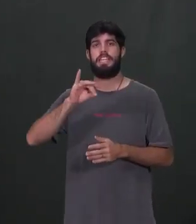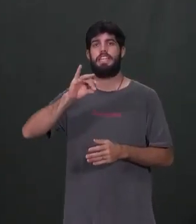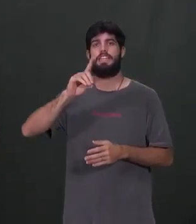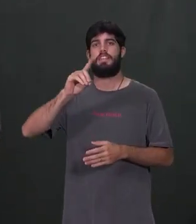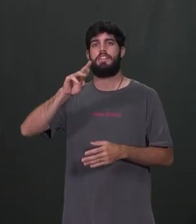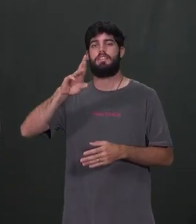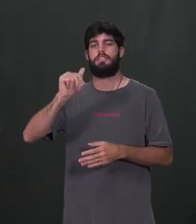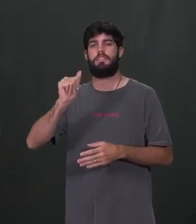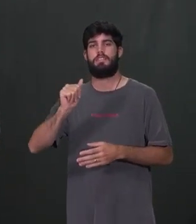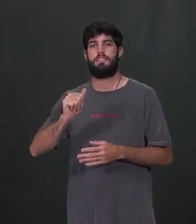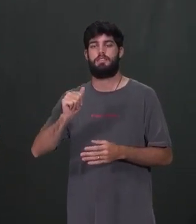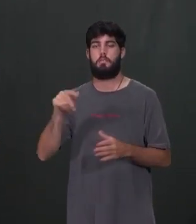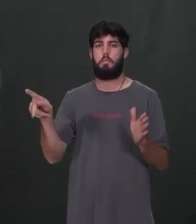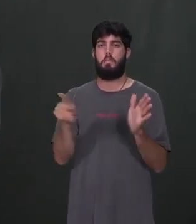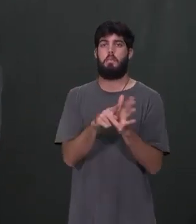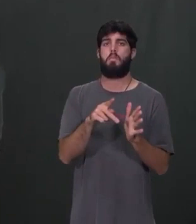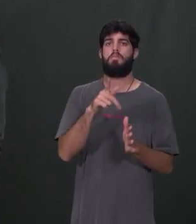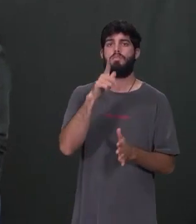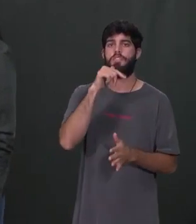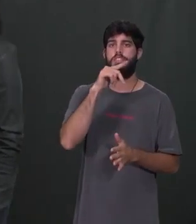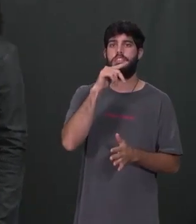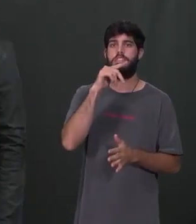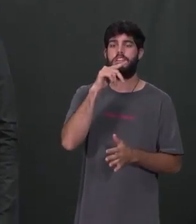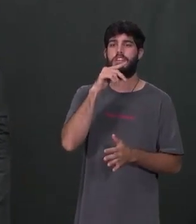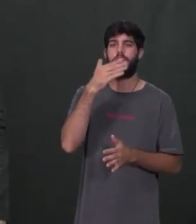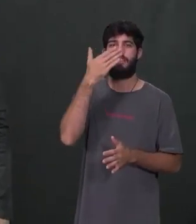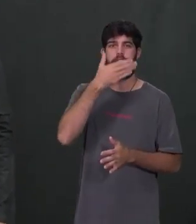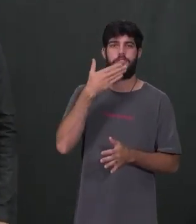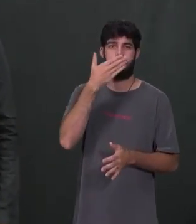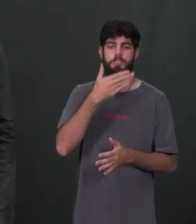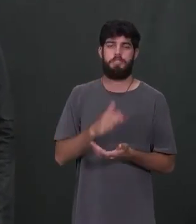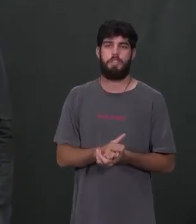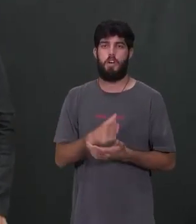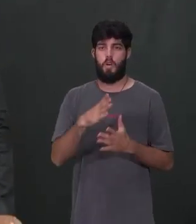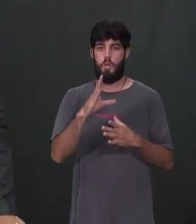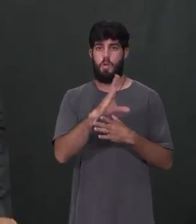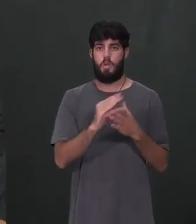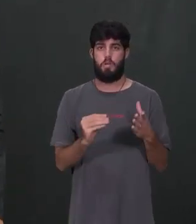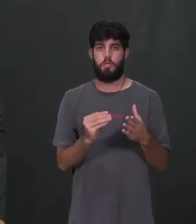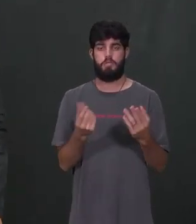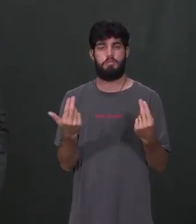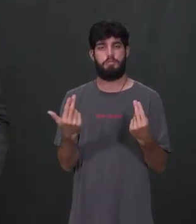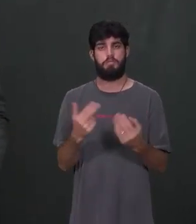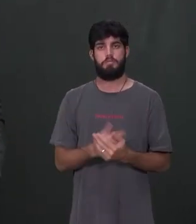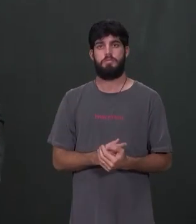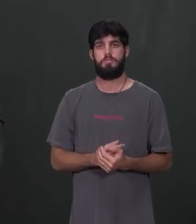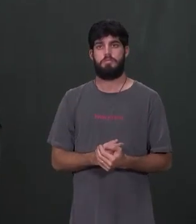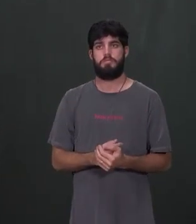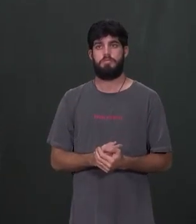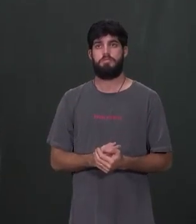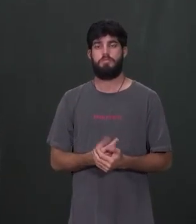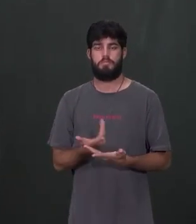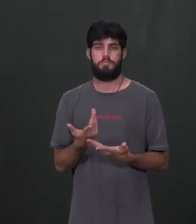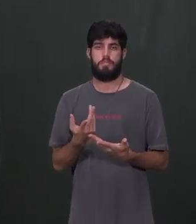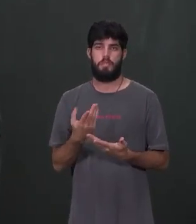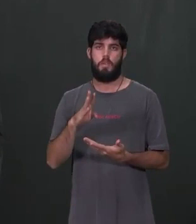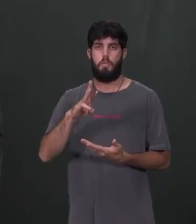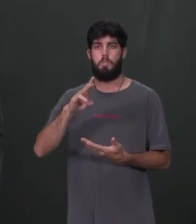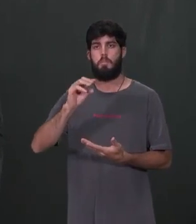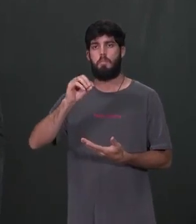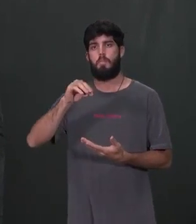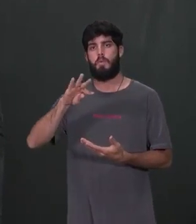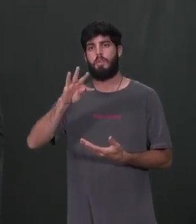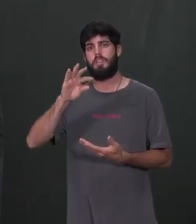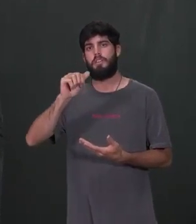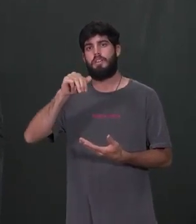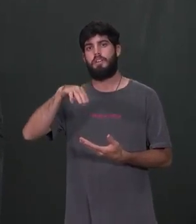um tipo de quinidário de água doce. Formei, então, uma cópia dele mesmo, um broto ou uma gêmula. Esse é o tipo